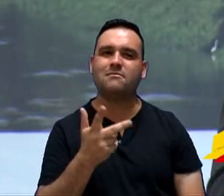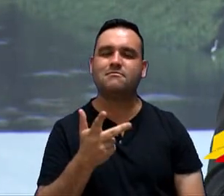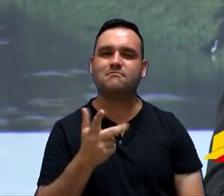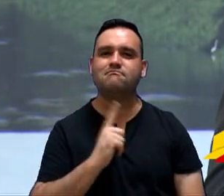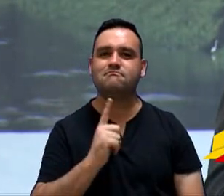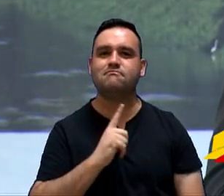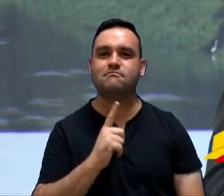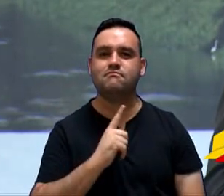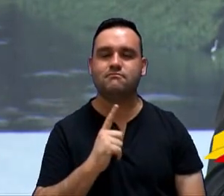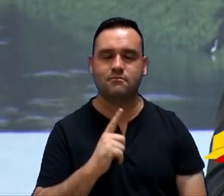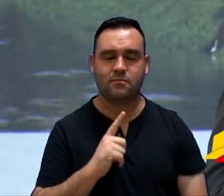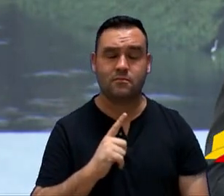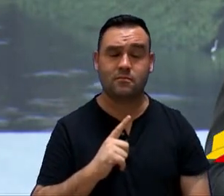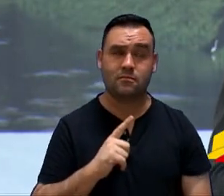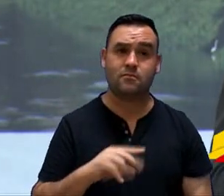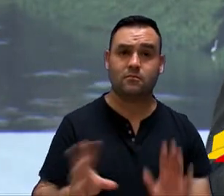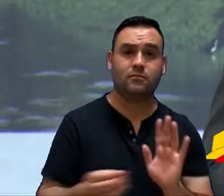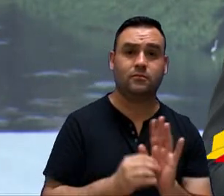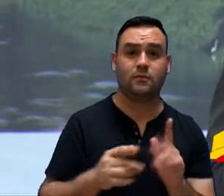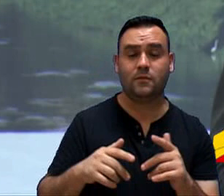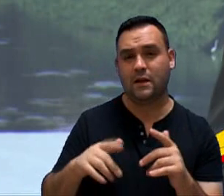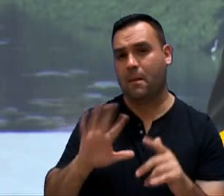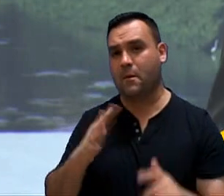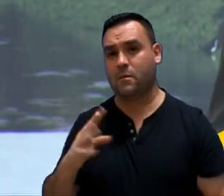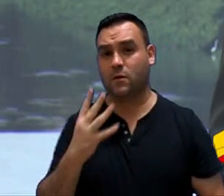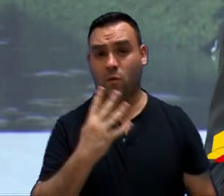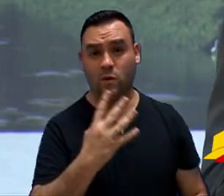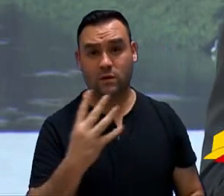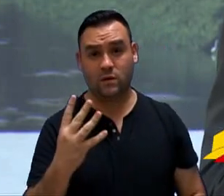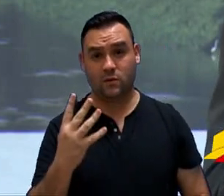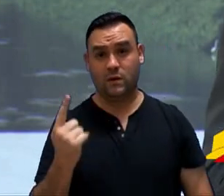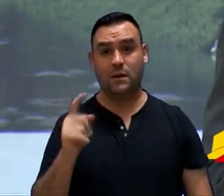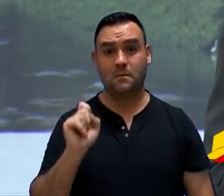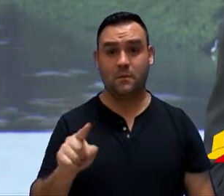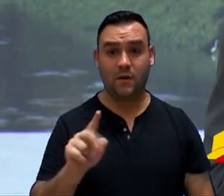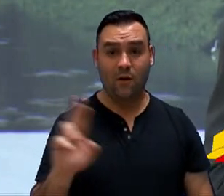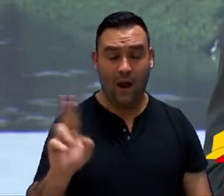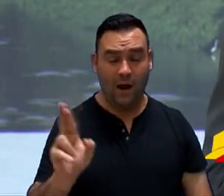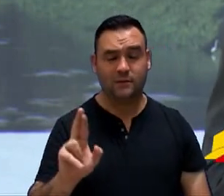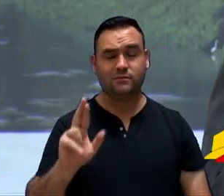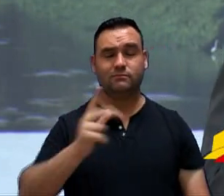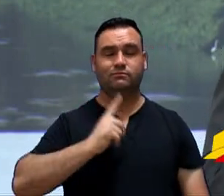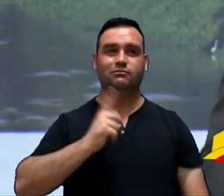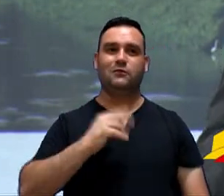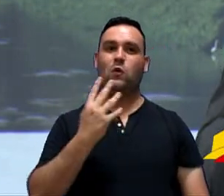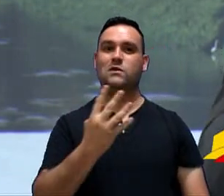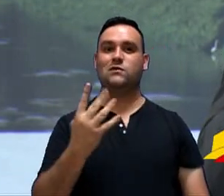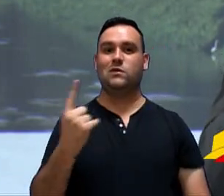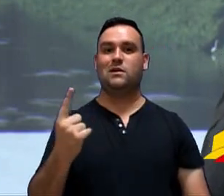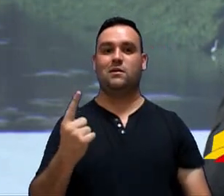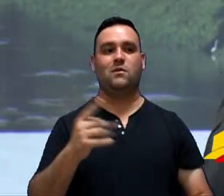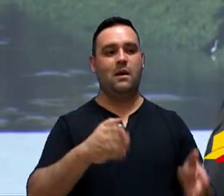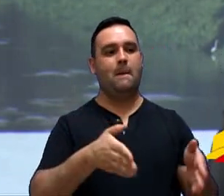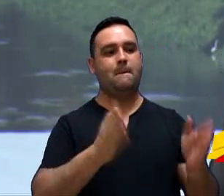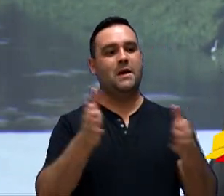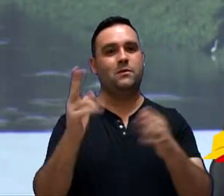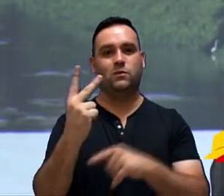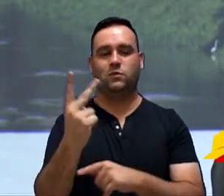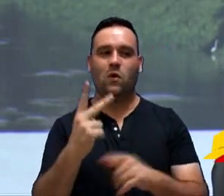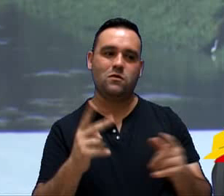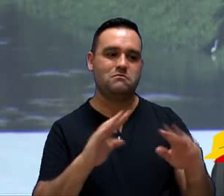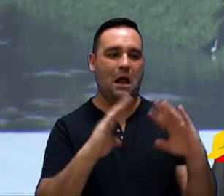um emprego de R$ 441 mil, mais ou menos para esses dois condomínios